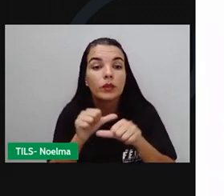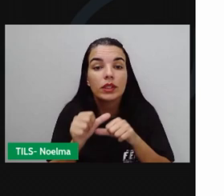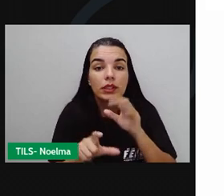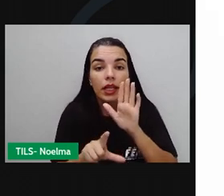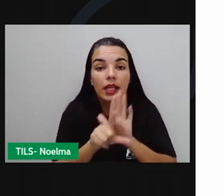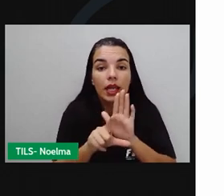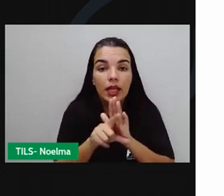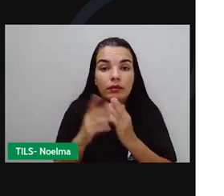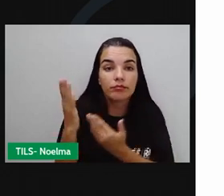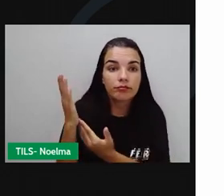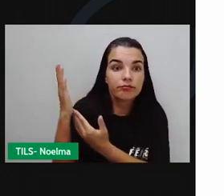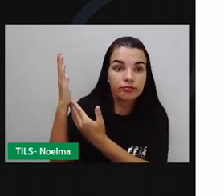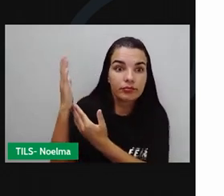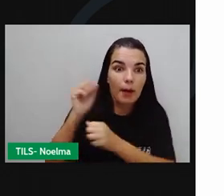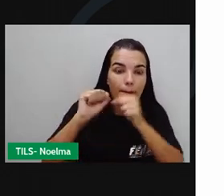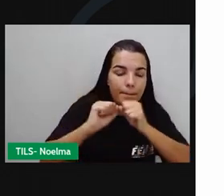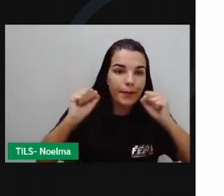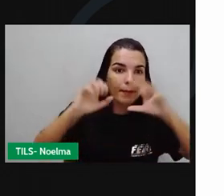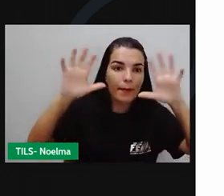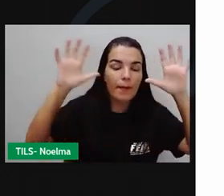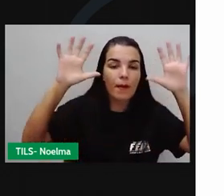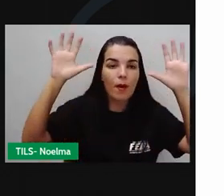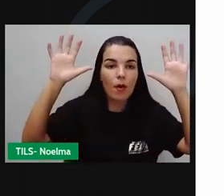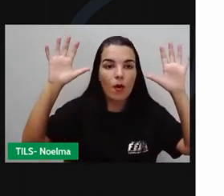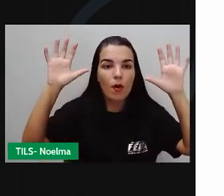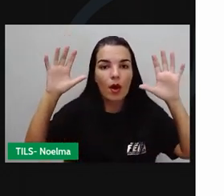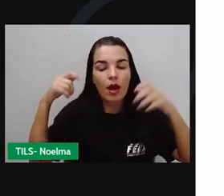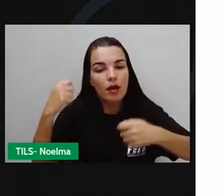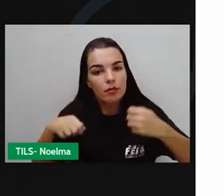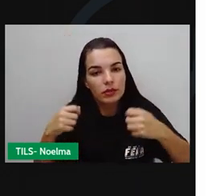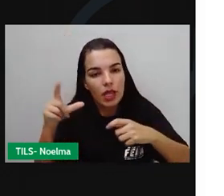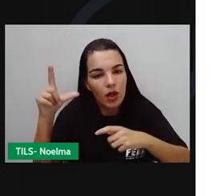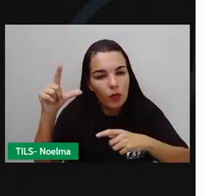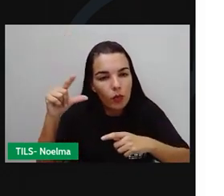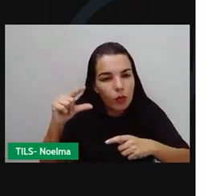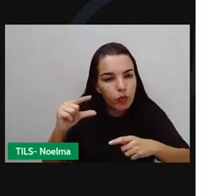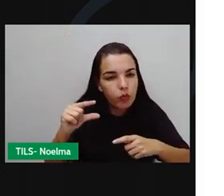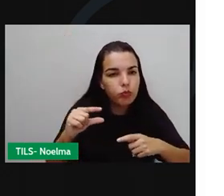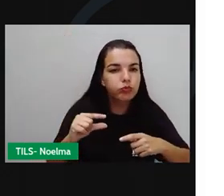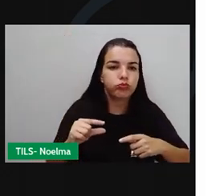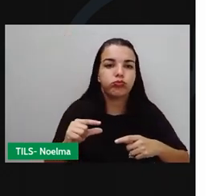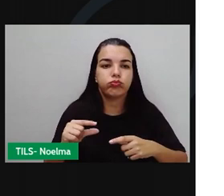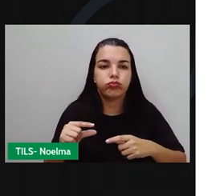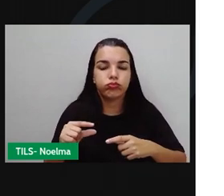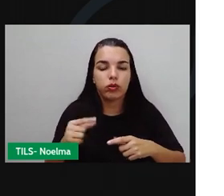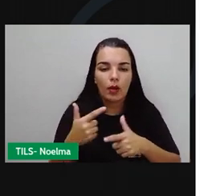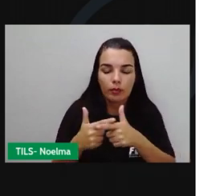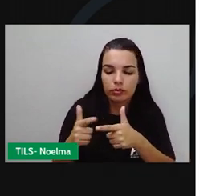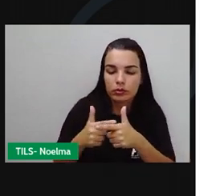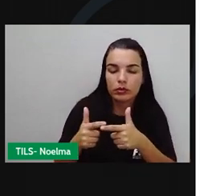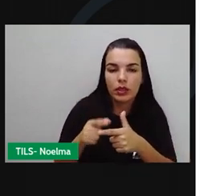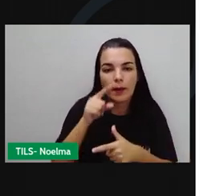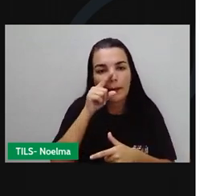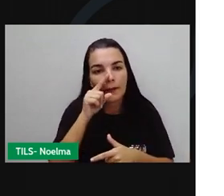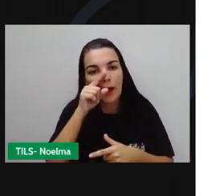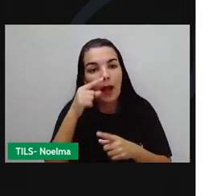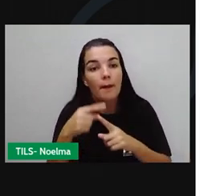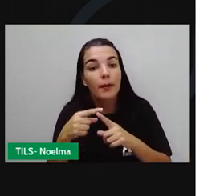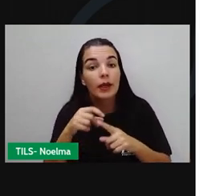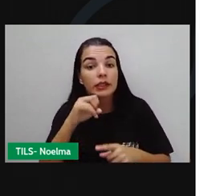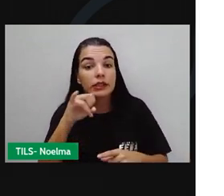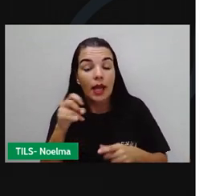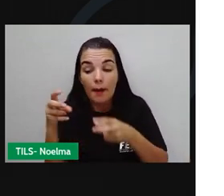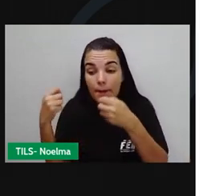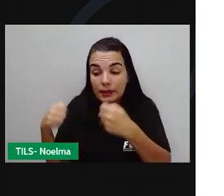que vai ser aplicada ao longo desse ano, já para o ano que vem a gente ter uma diminuição nesses números de acidentes. Então a gente recomenda que seja